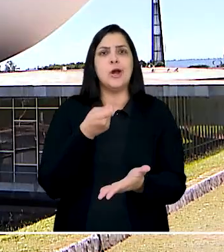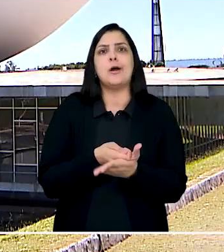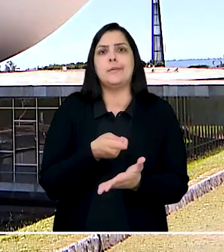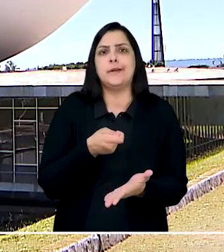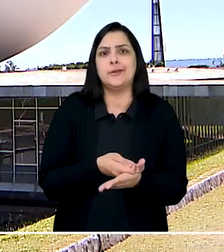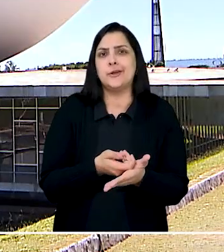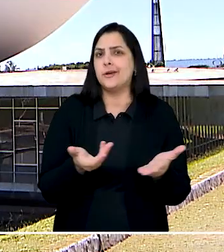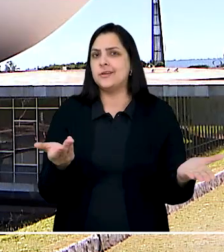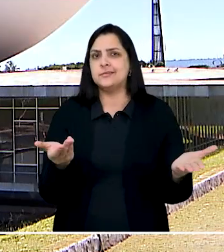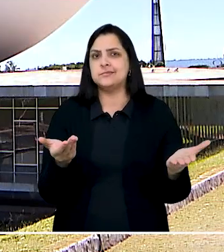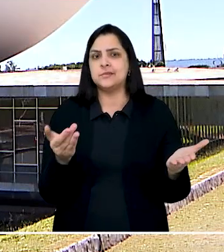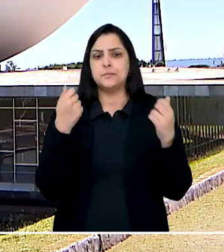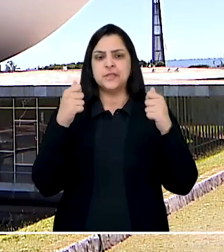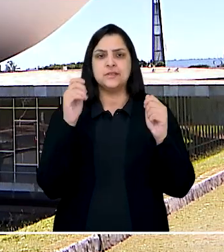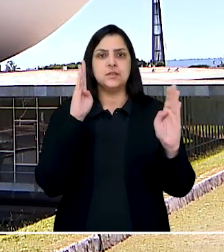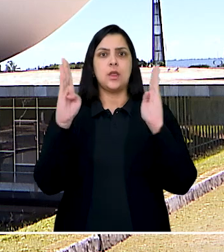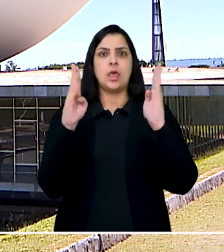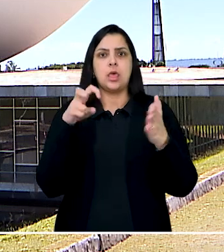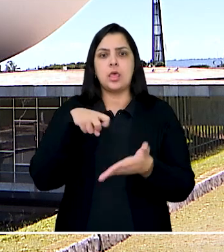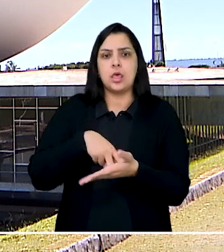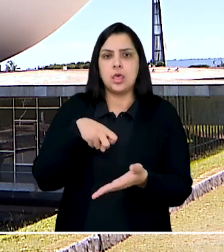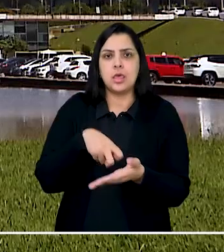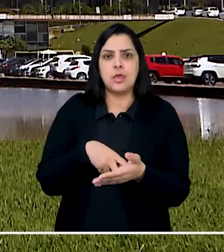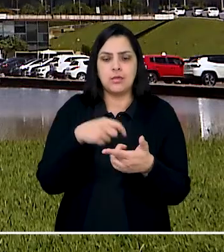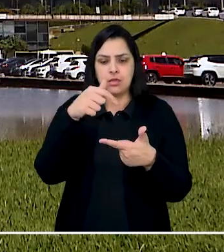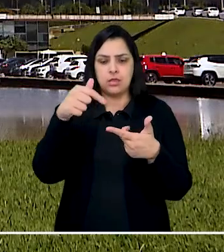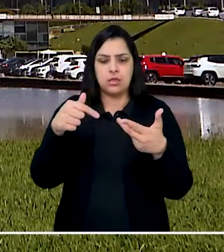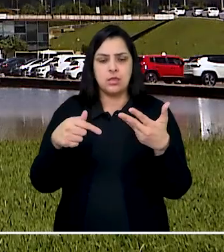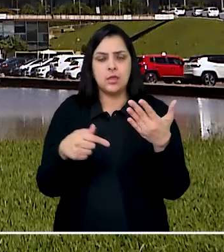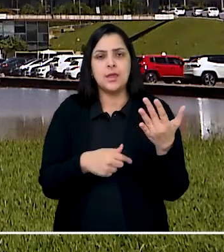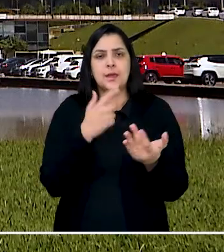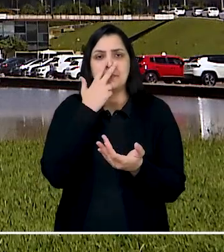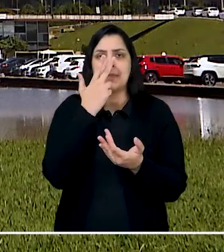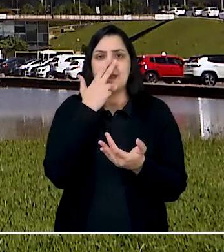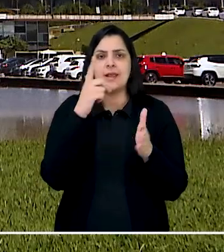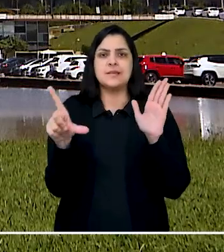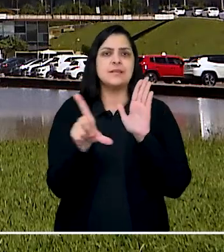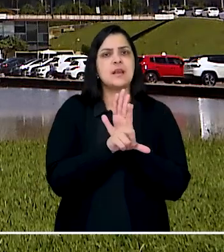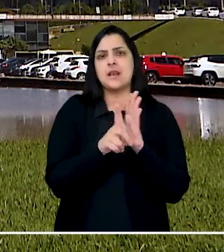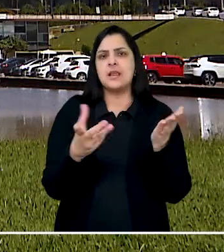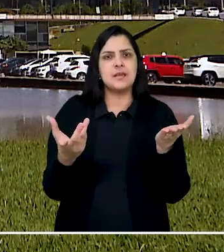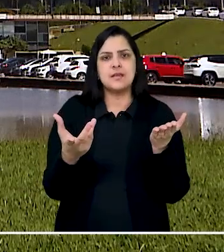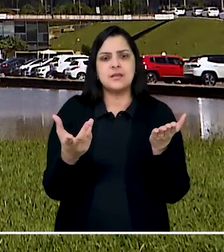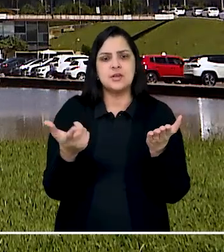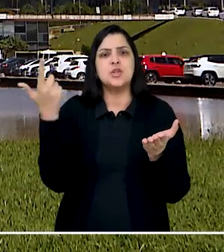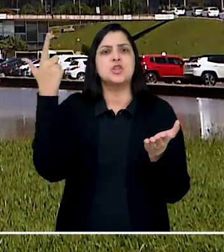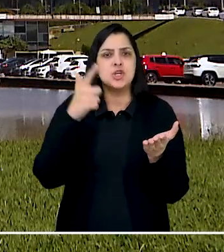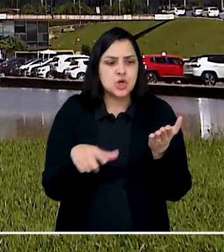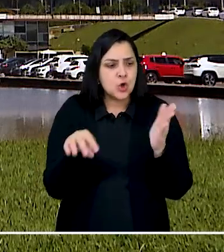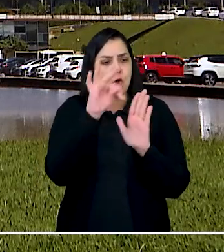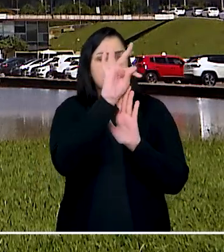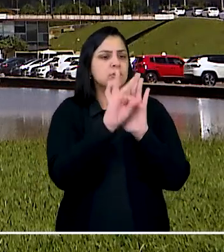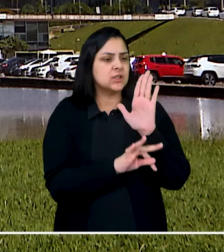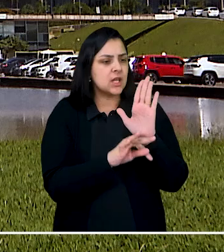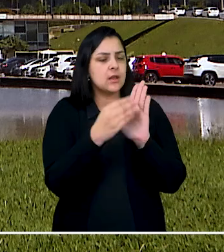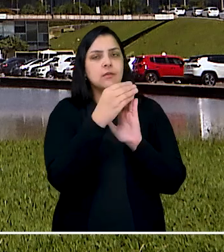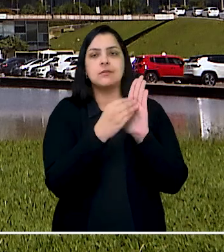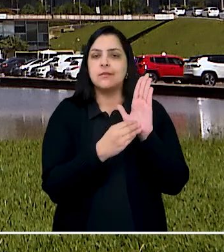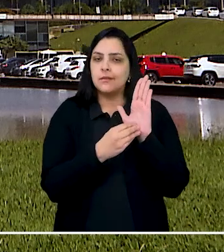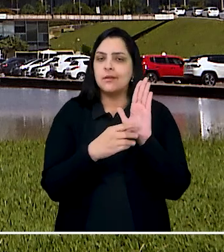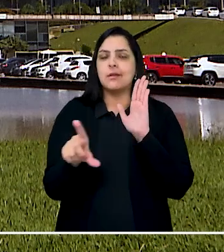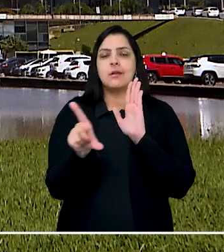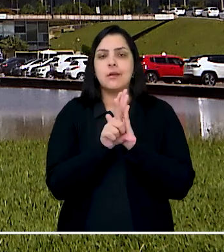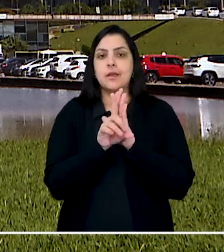obrigatório e com previsão de sanção, com todas as características de lei e repetindo textualmente uma